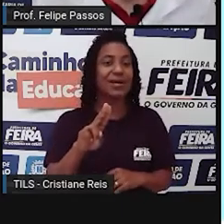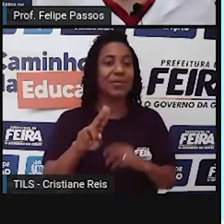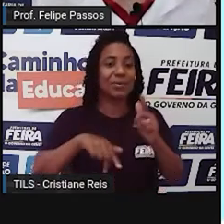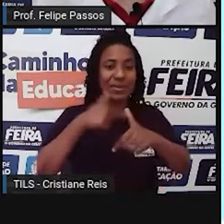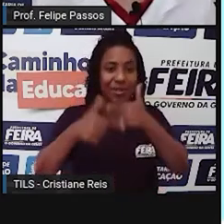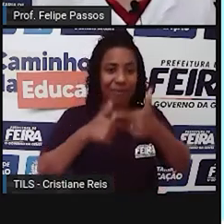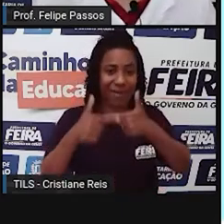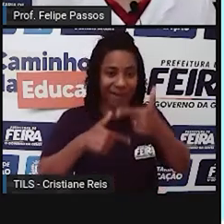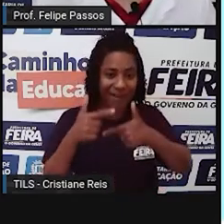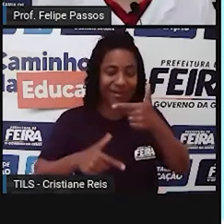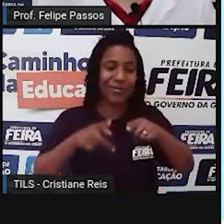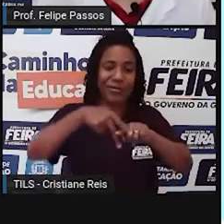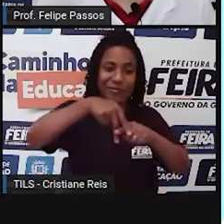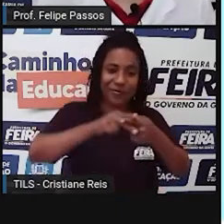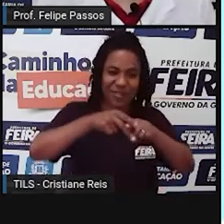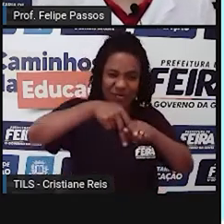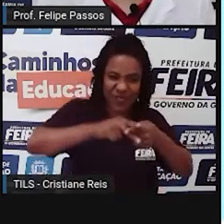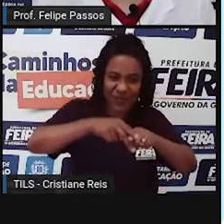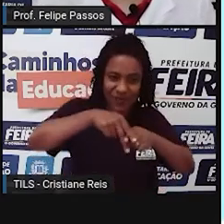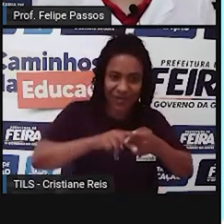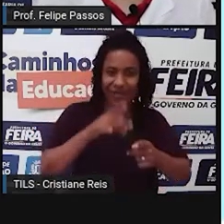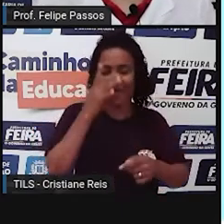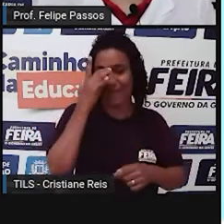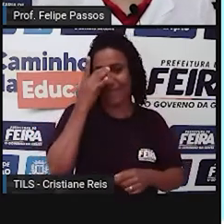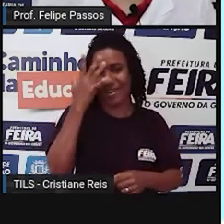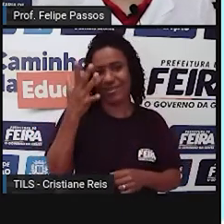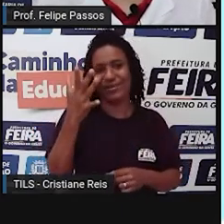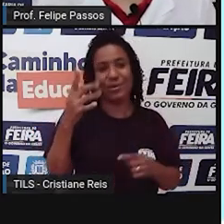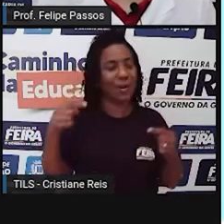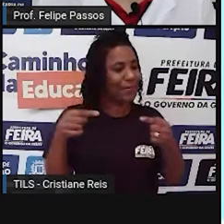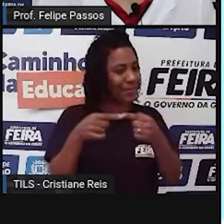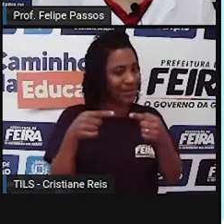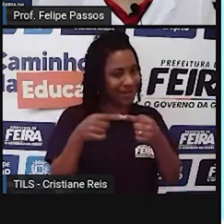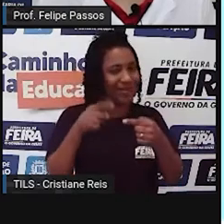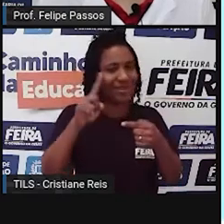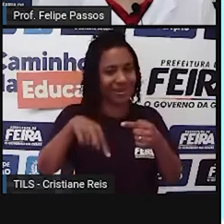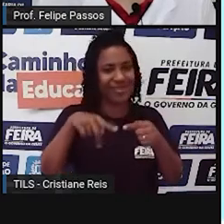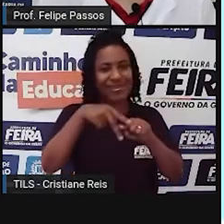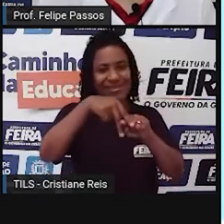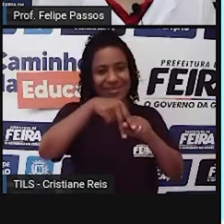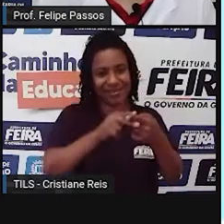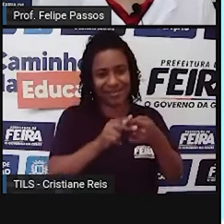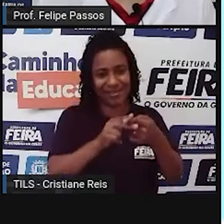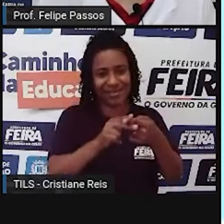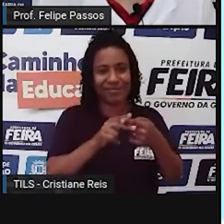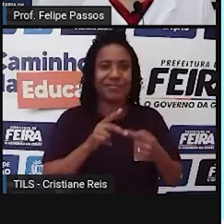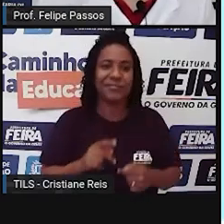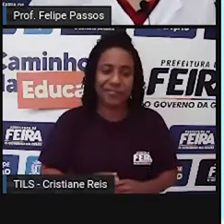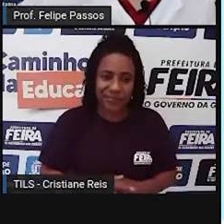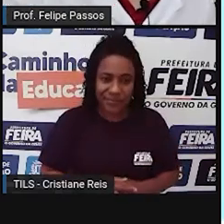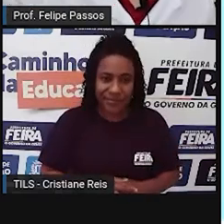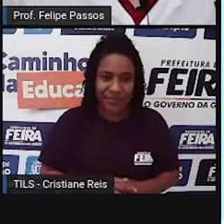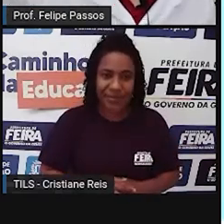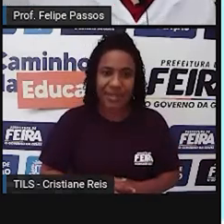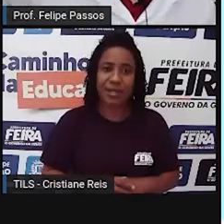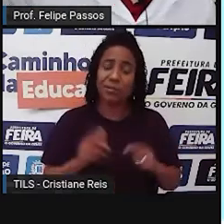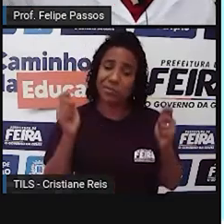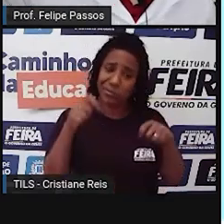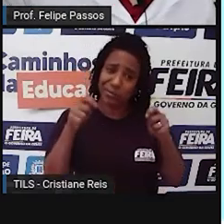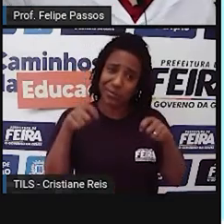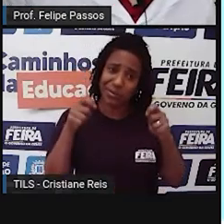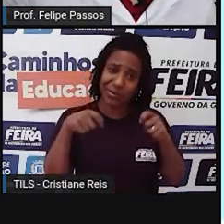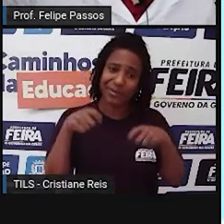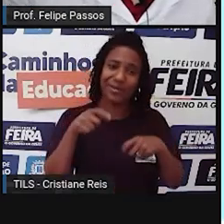pra facilitar algo do dia a dia, é uma ferramenta, tá? Então, por exemplo, eu poderia ir até um rio,